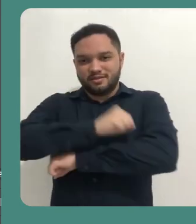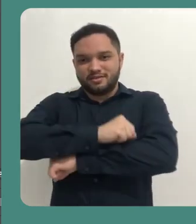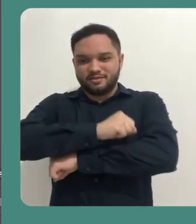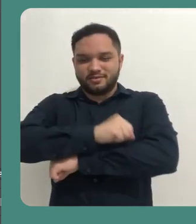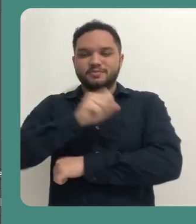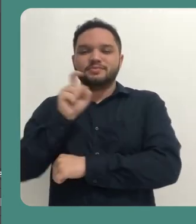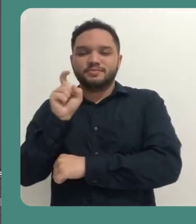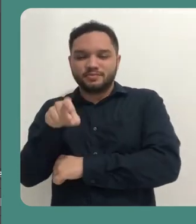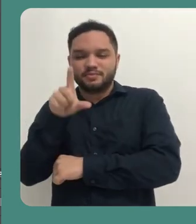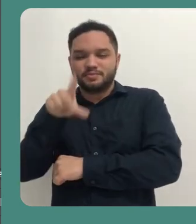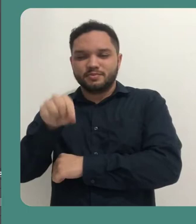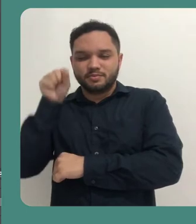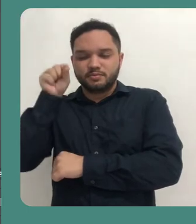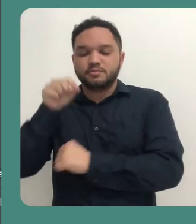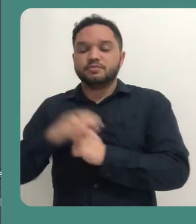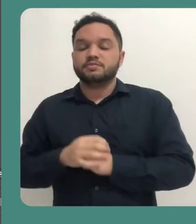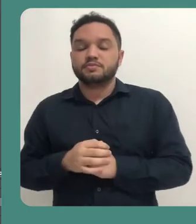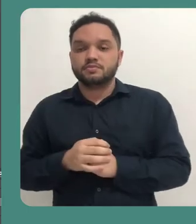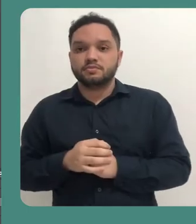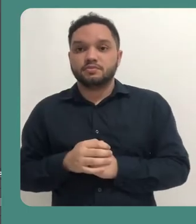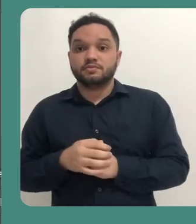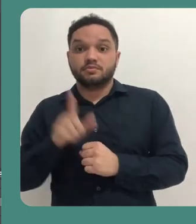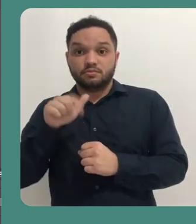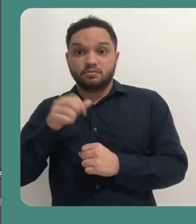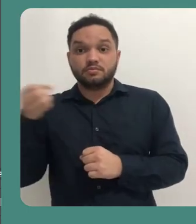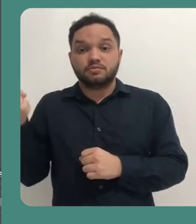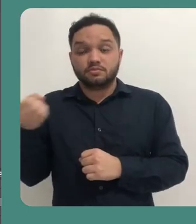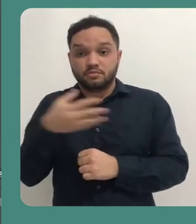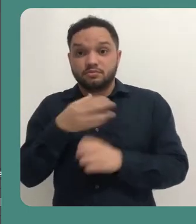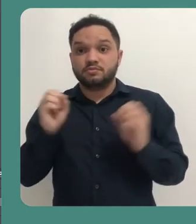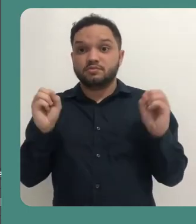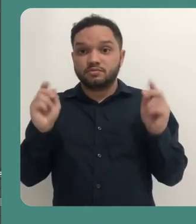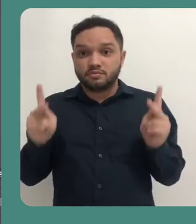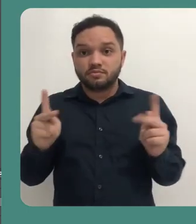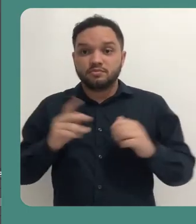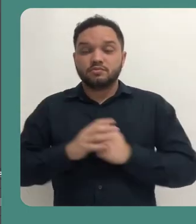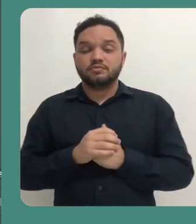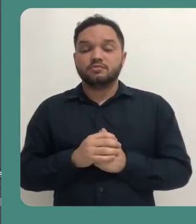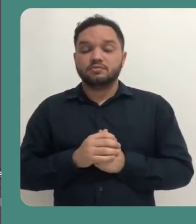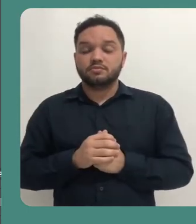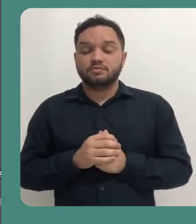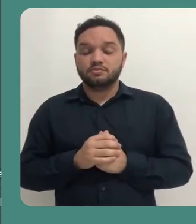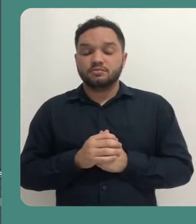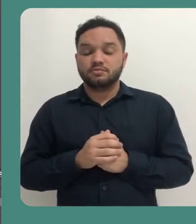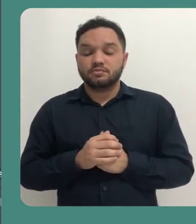Então, clico na opção captura de janela, criar nova, ok.